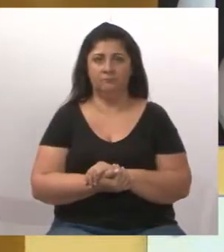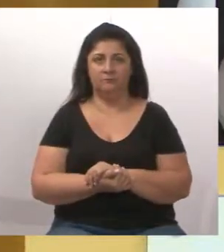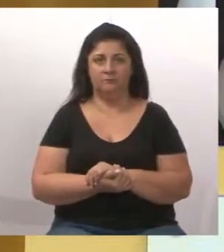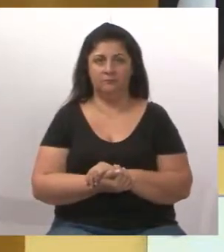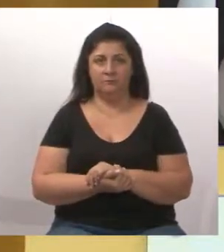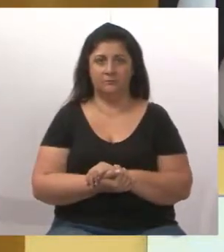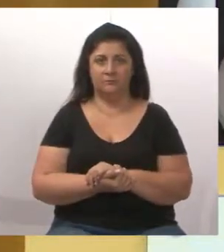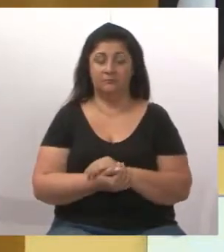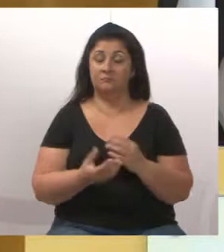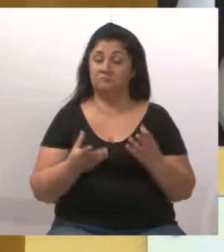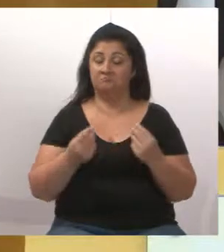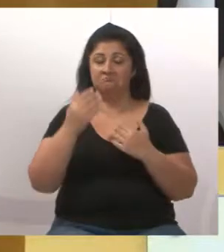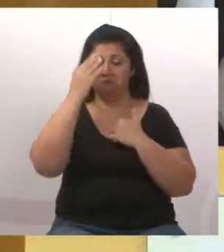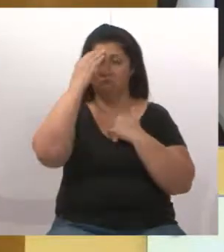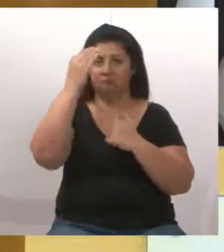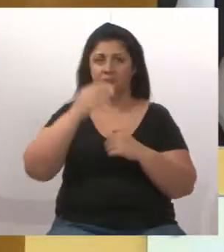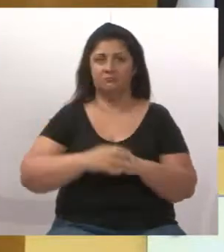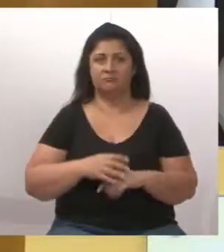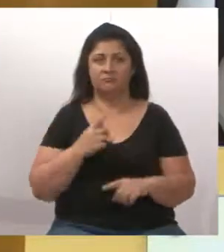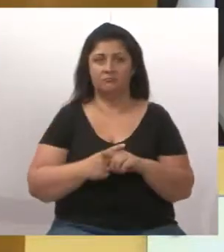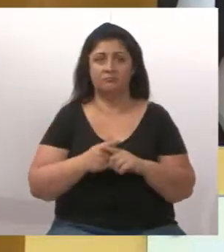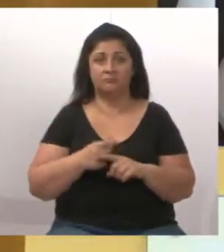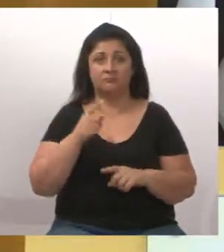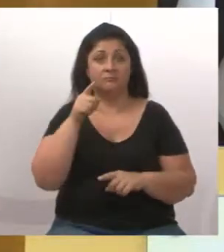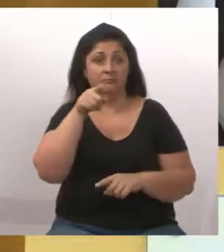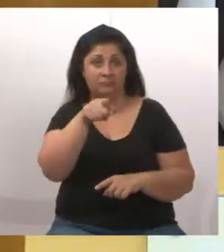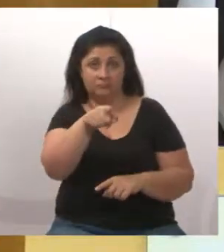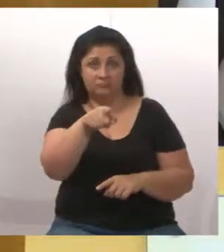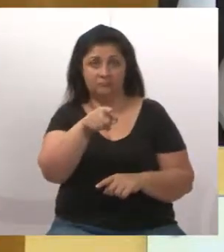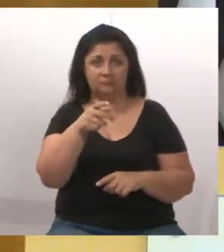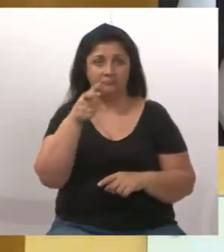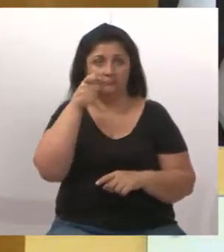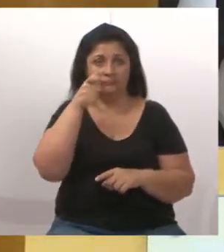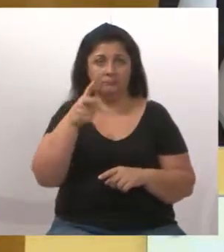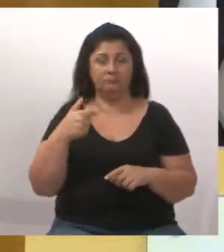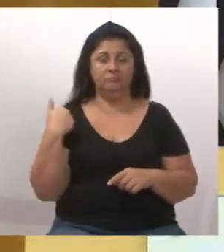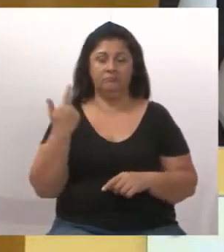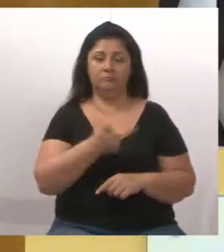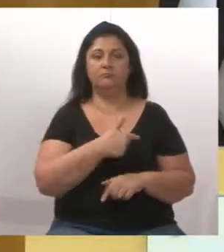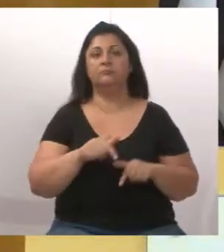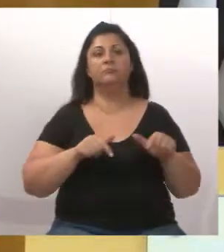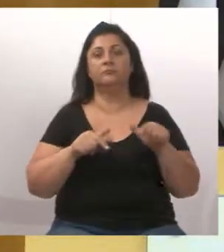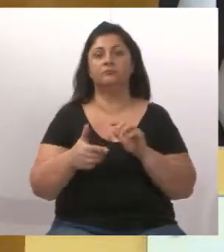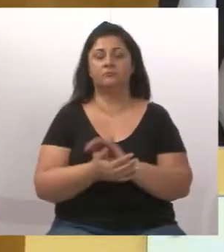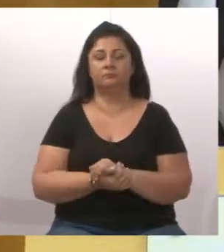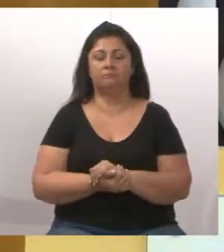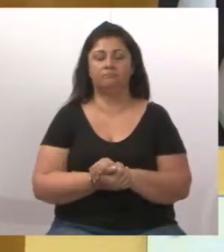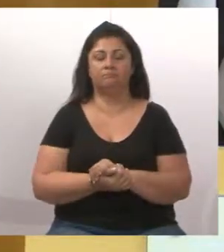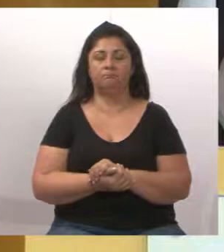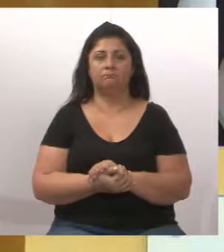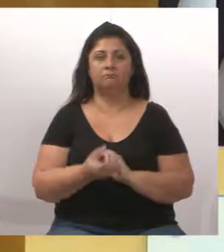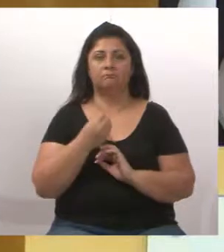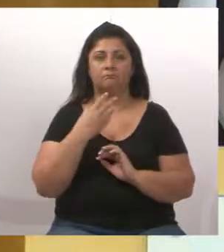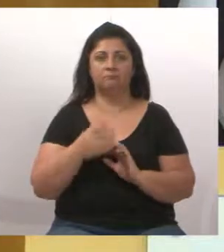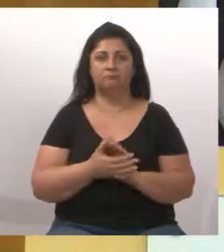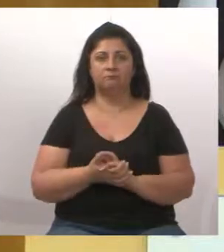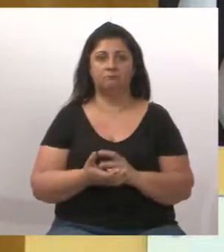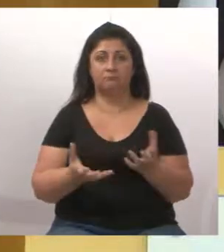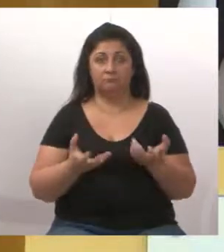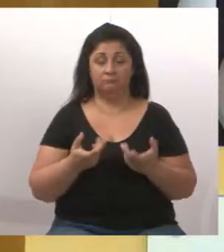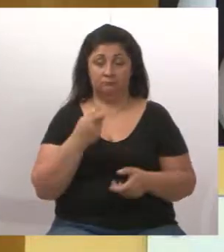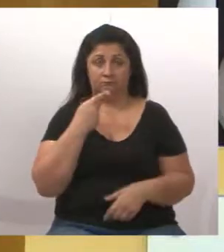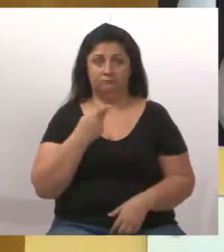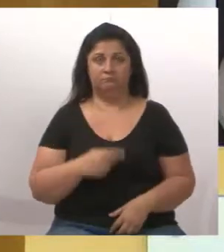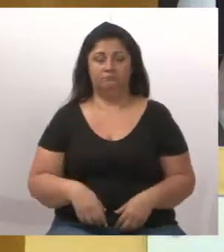Eu fico muito grato porque você tem acompanhado os nossos trabalhos. Bom, eu quero aqui dizer uma